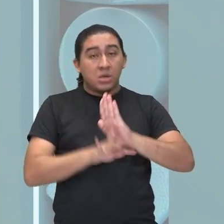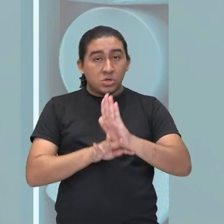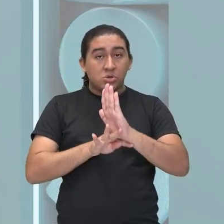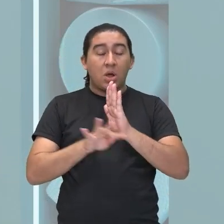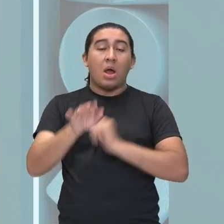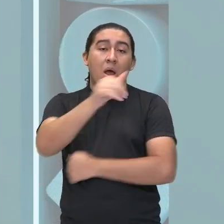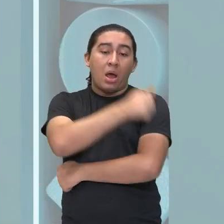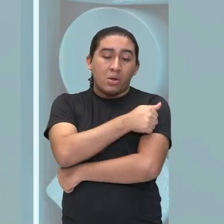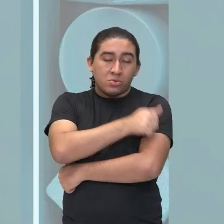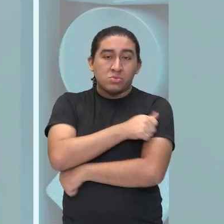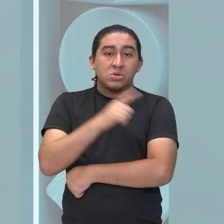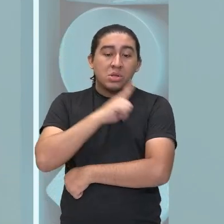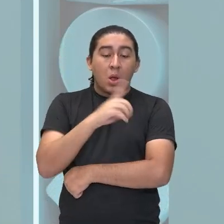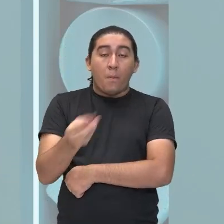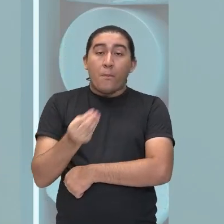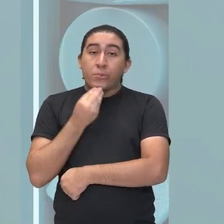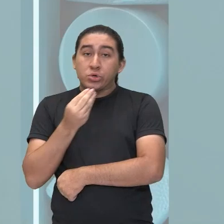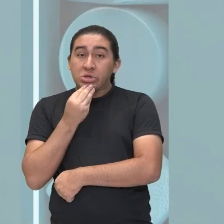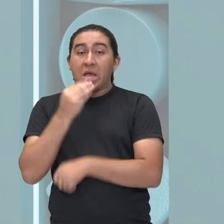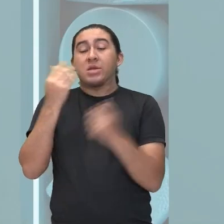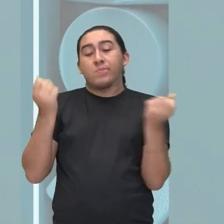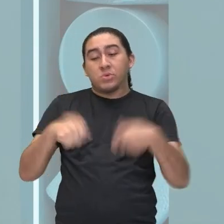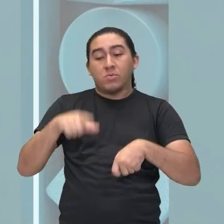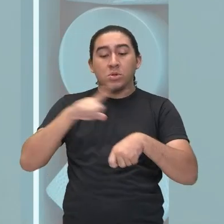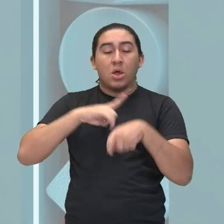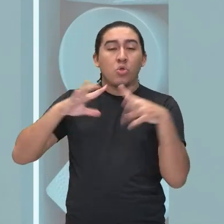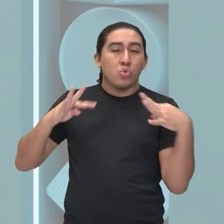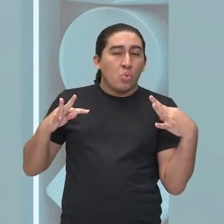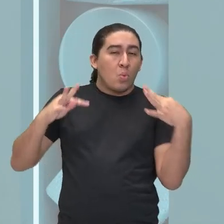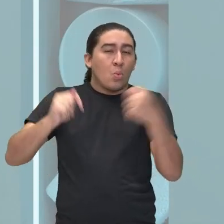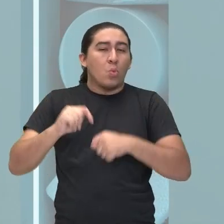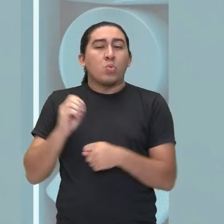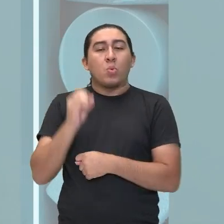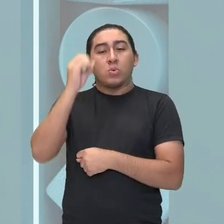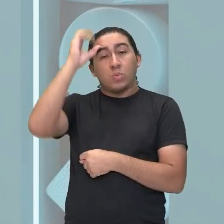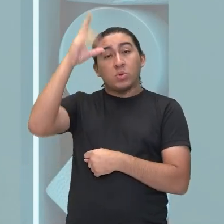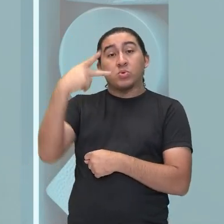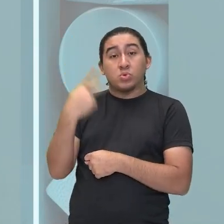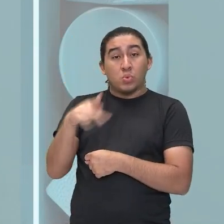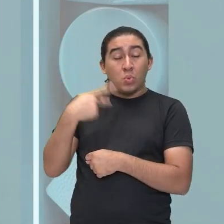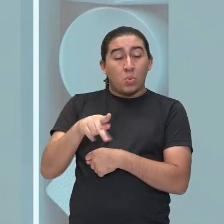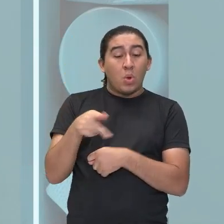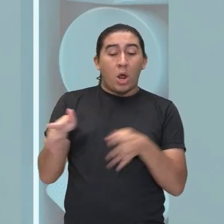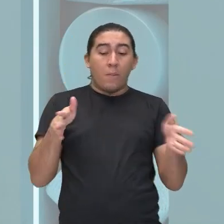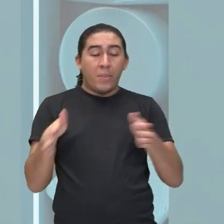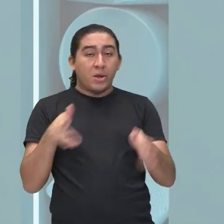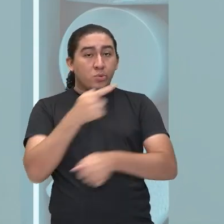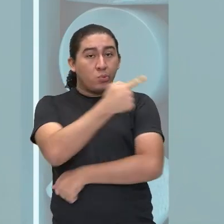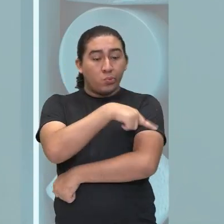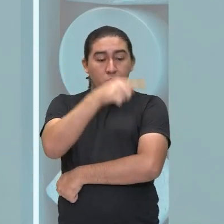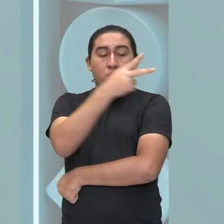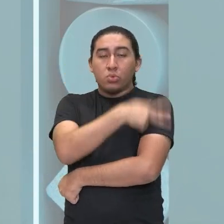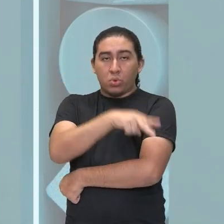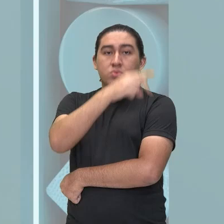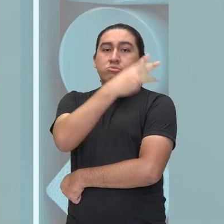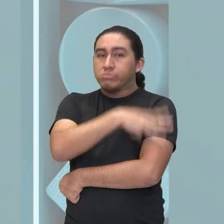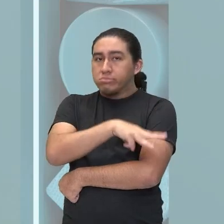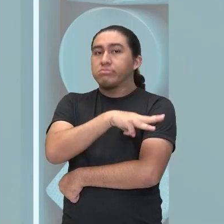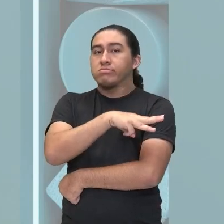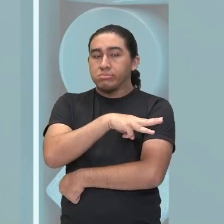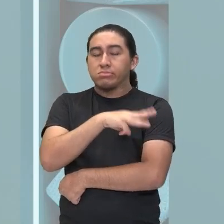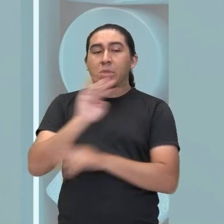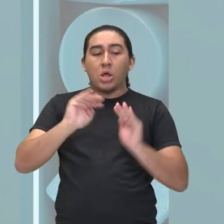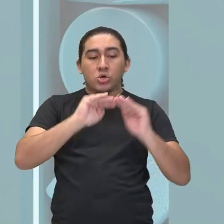tem a oportunidade de articular todo o conhecimento que ele construiu ao longo da sua trajetória